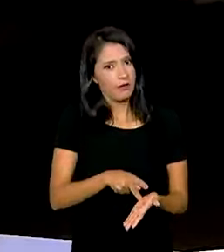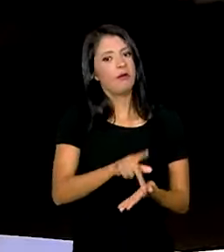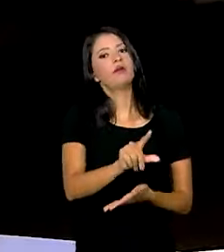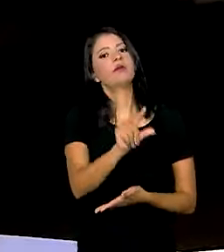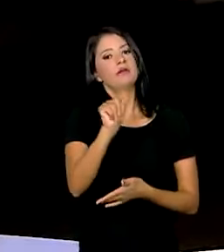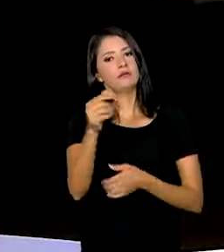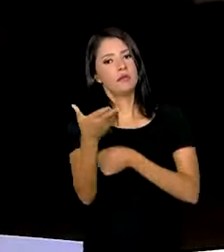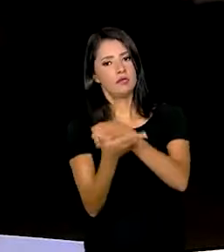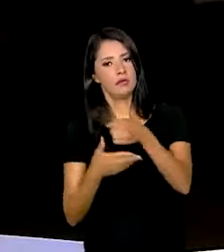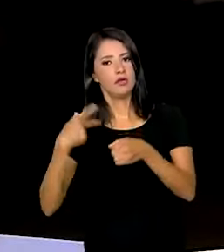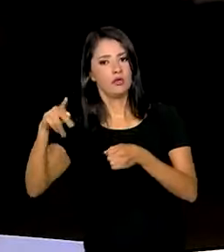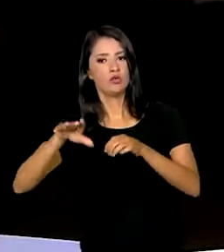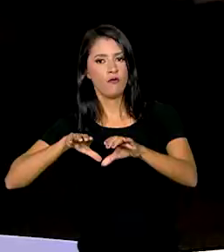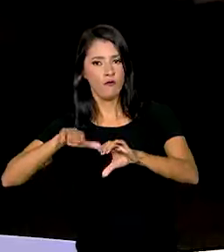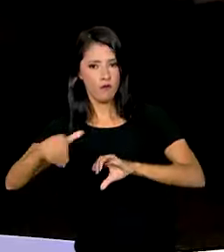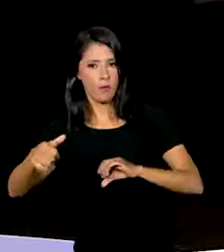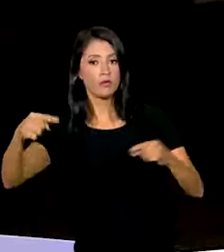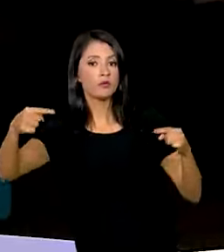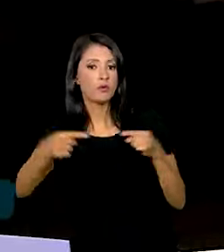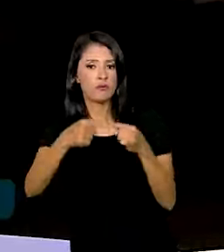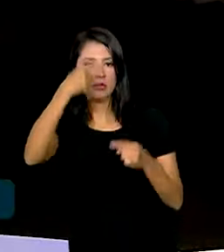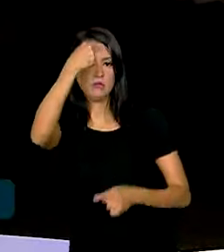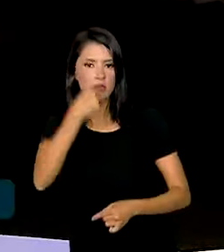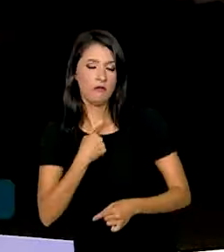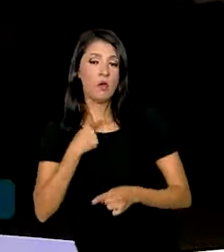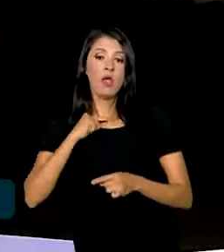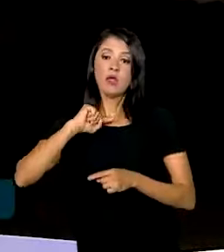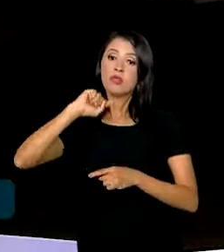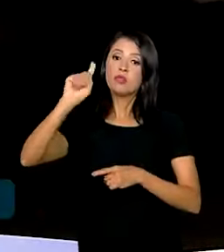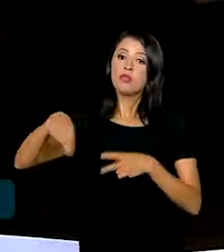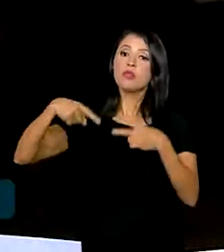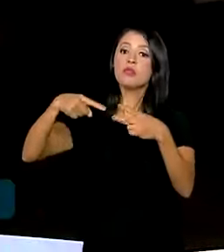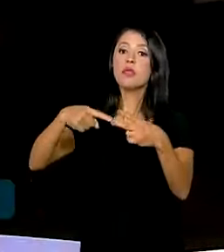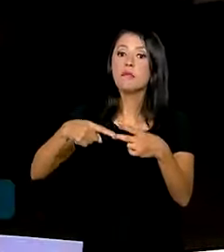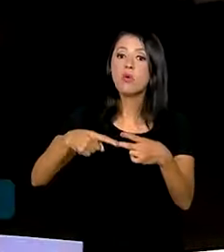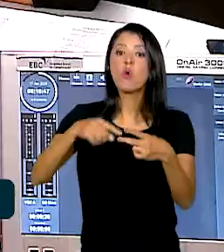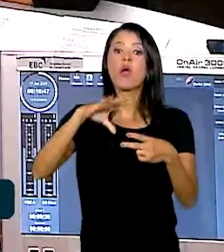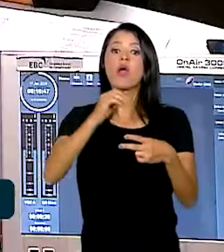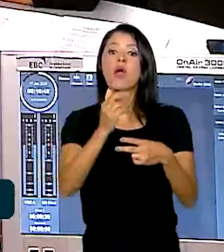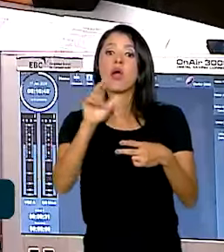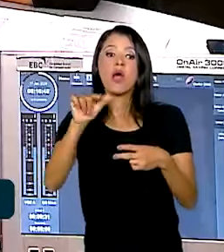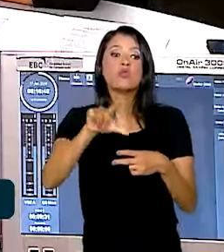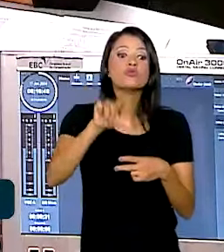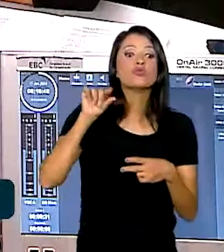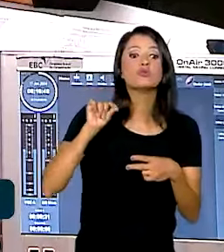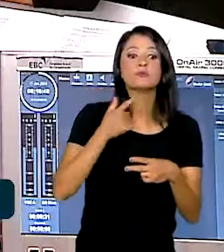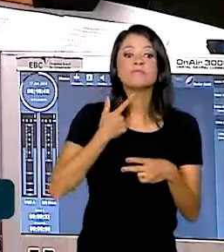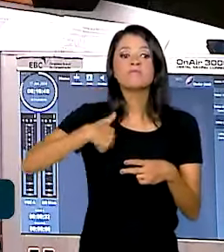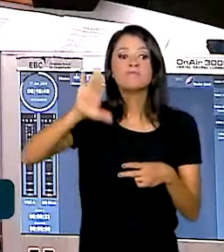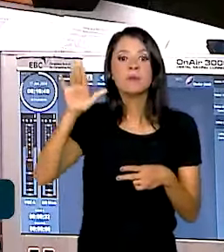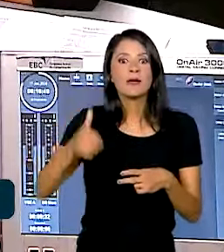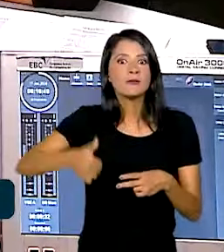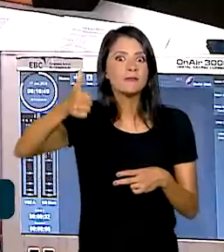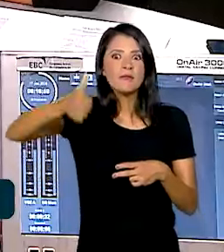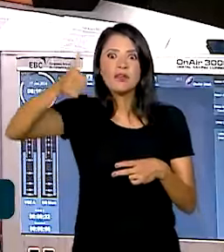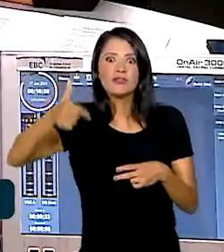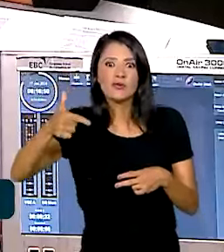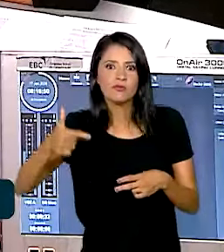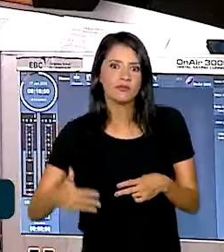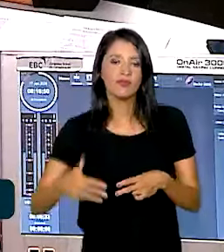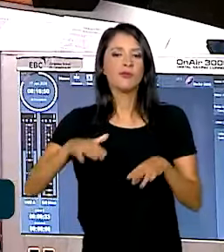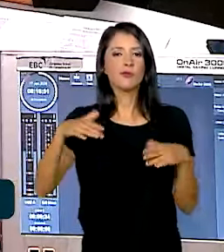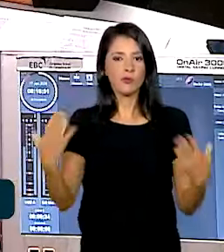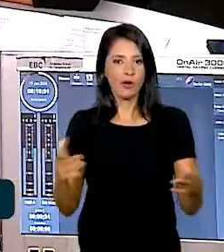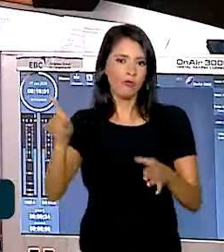com base na sua formação, um óbvio bloco e depois, pela sua preferência, qual o cargo que ela quer mais e põe a ordem de